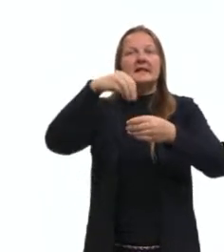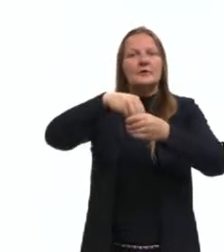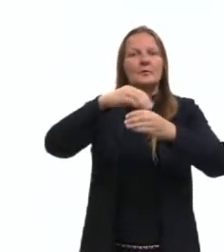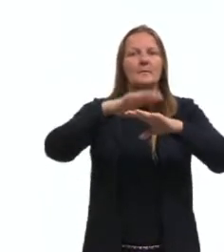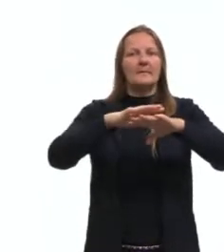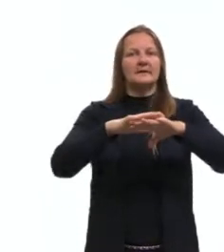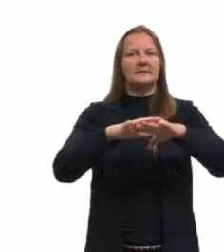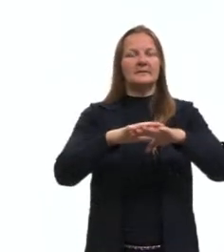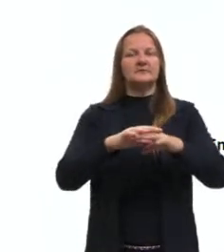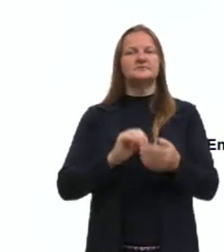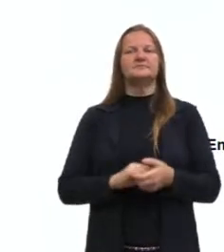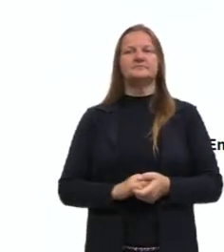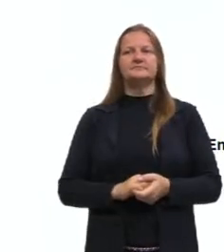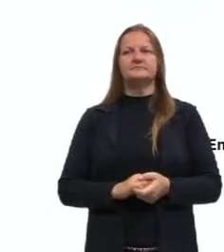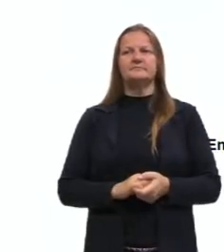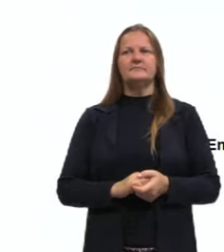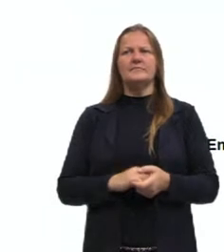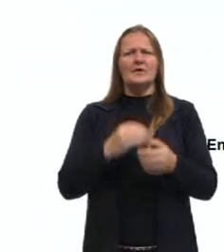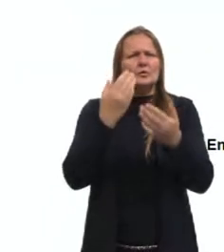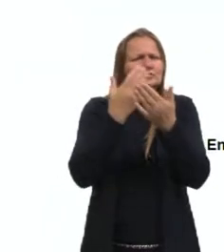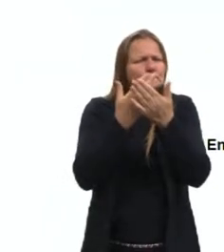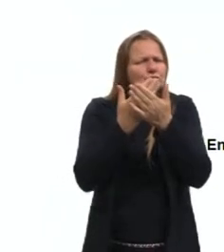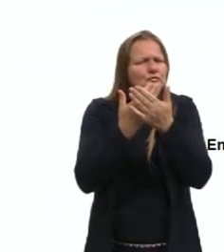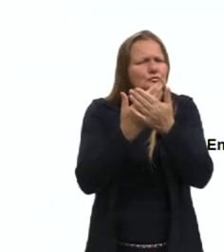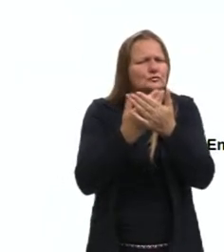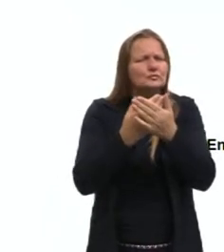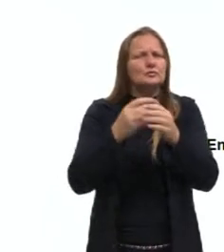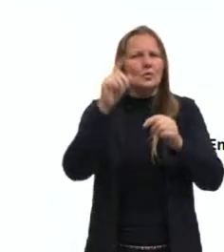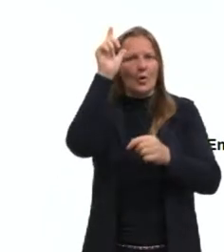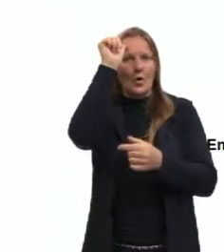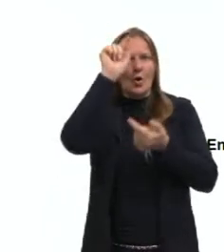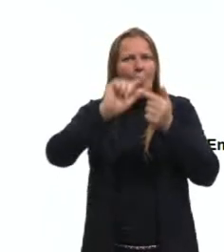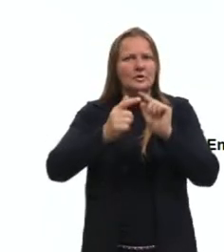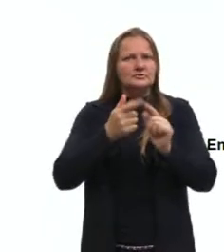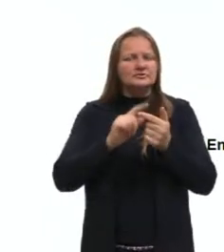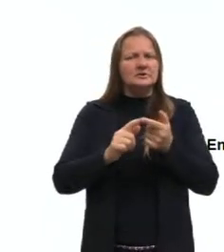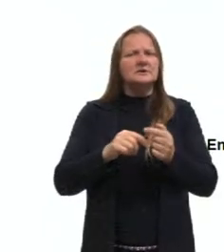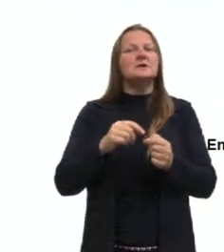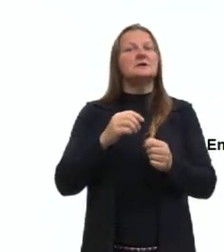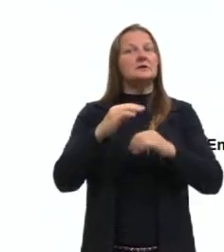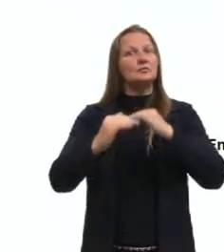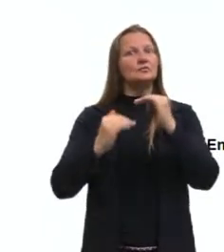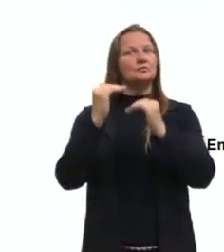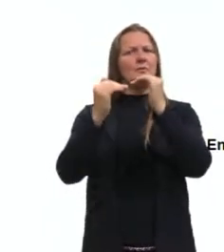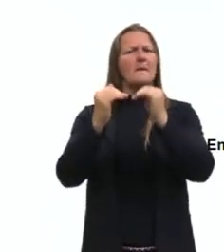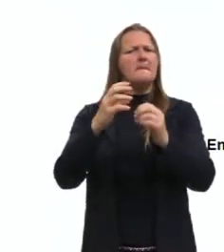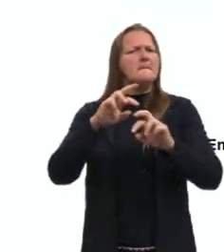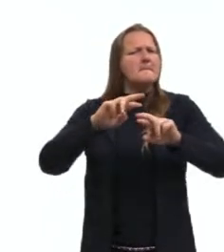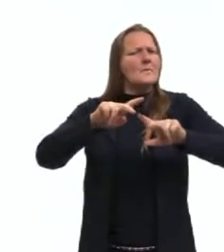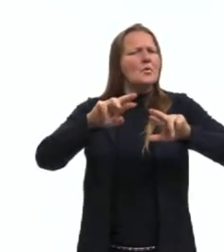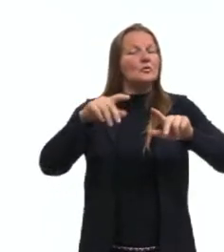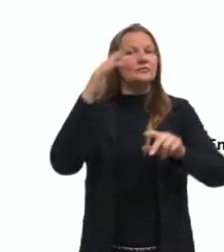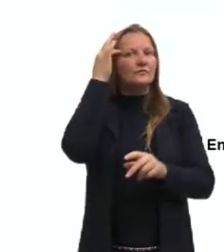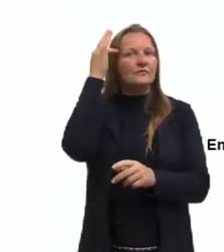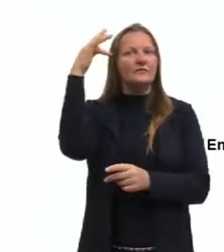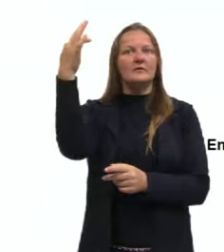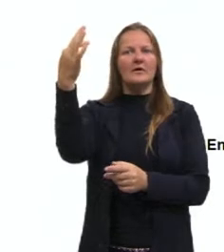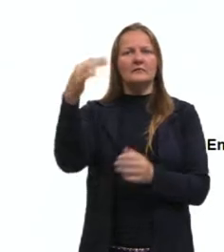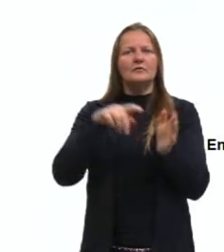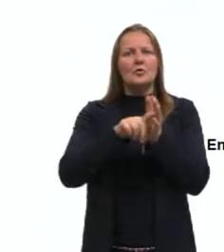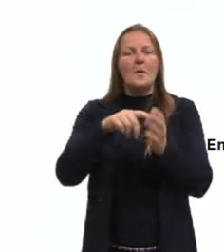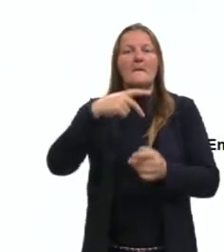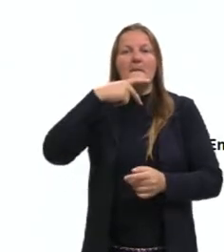Os estudos envolvendo a lógica proposicional, eles foram desenvolvidos por muitos filósofos, como